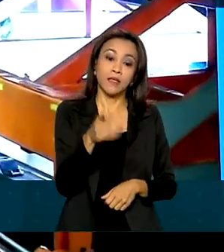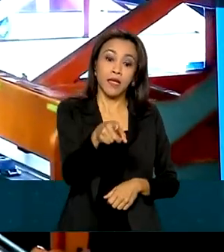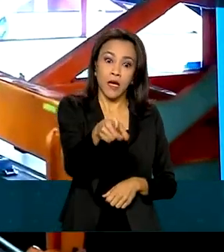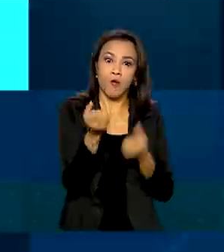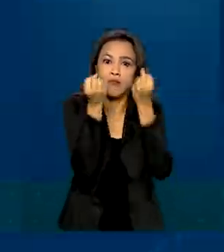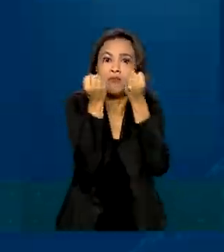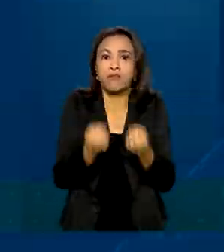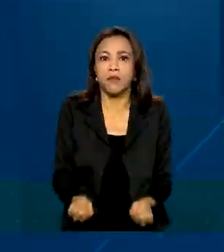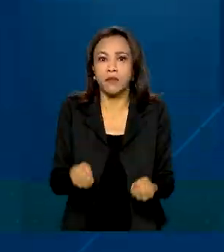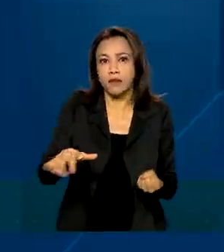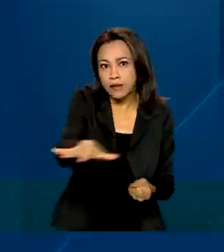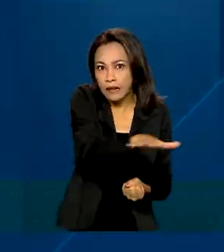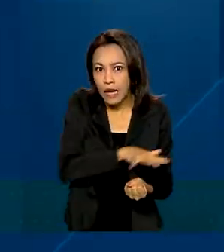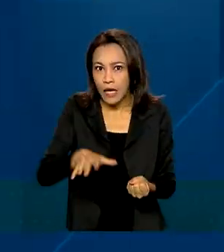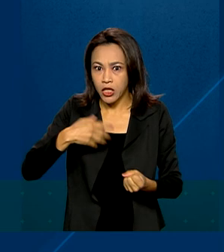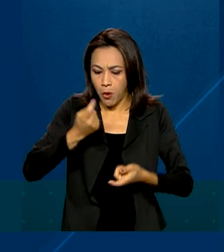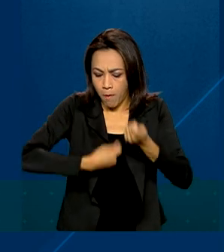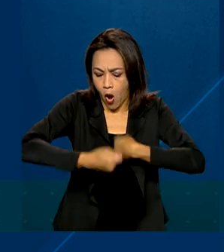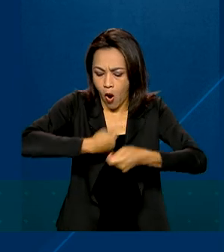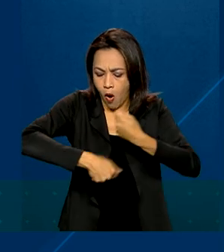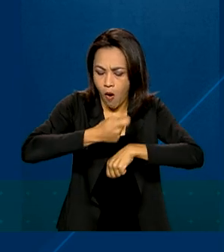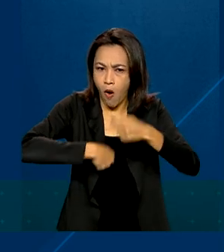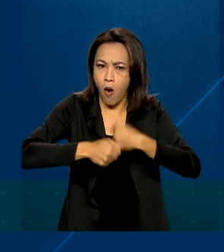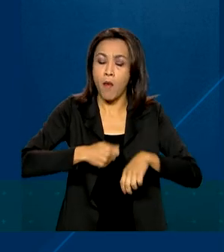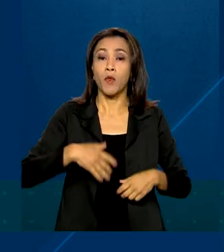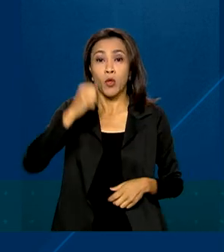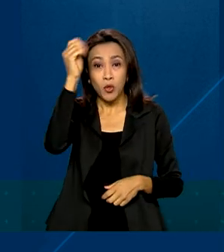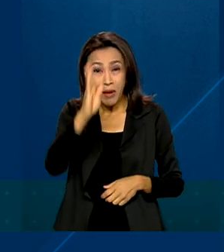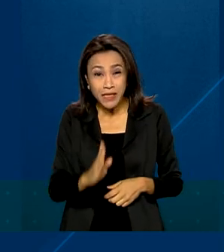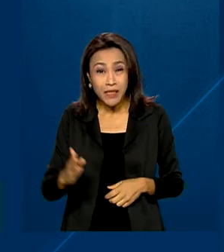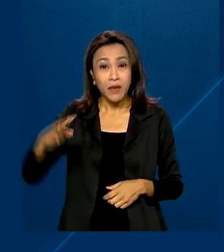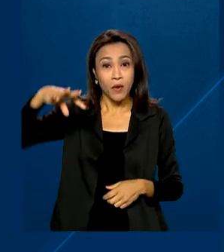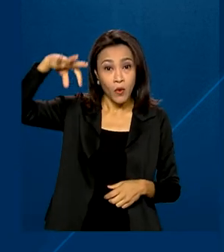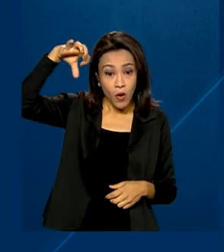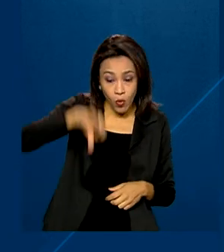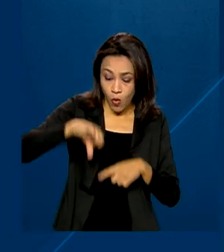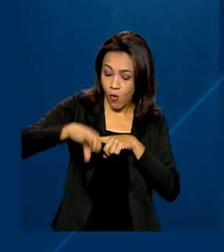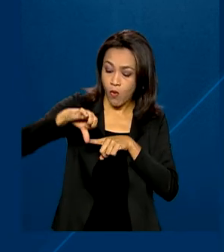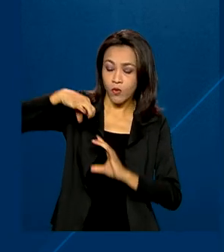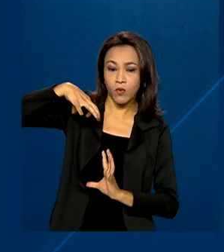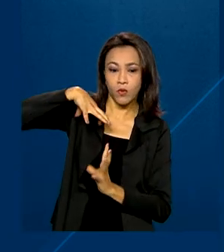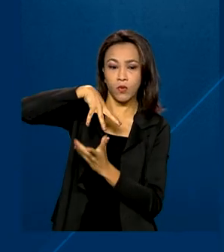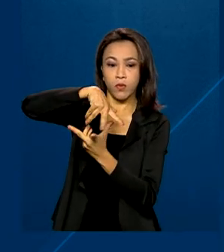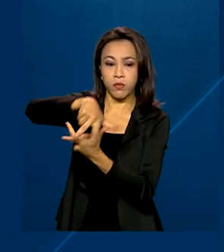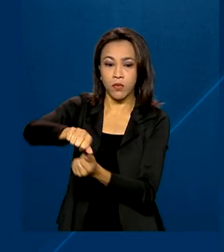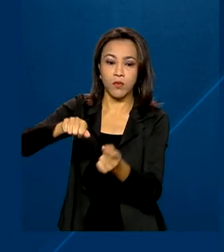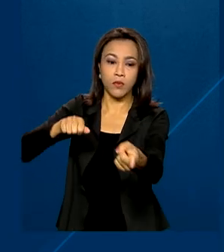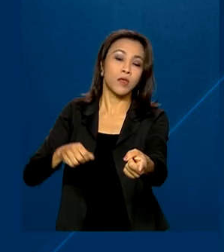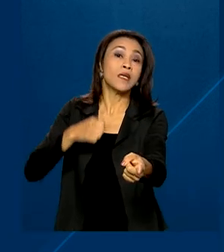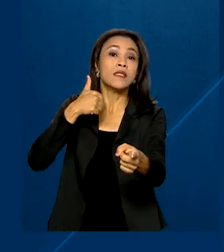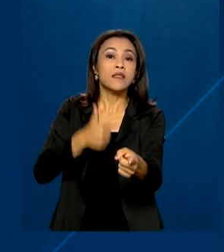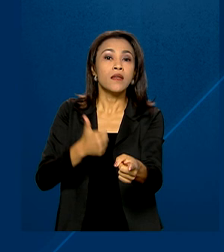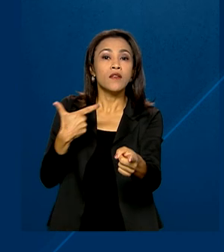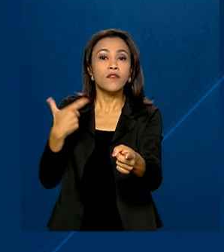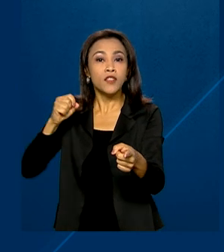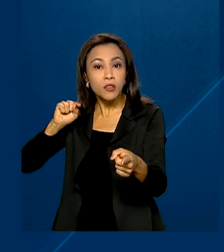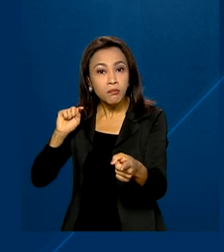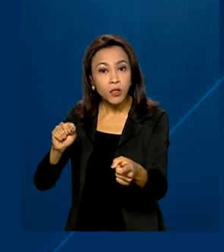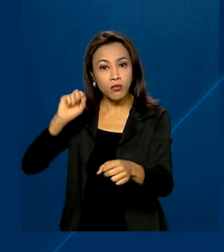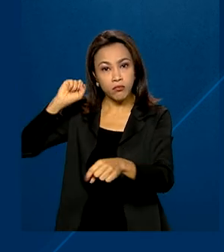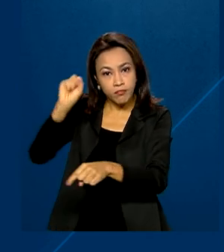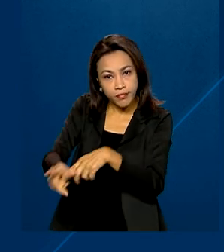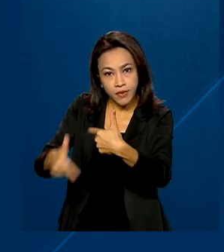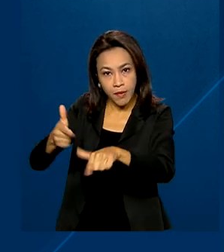economia brasileira. O país é o nono maior produtor de aço no mundo. O setor gera 120 mil empregos diretos.